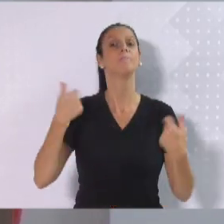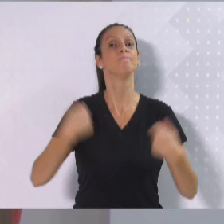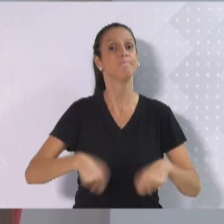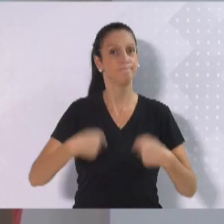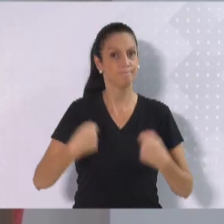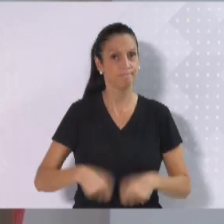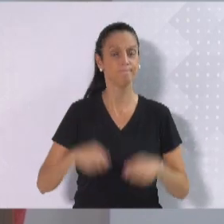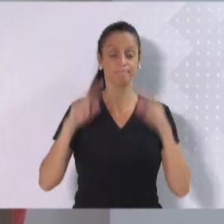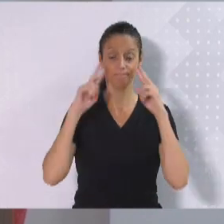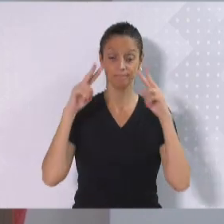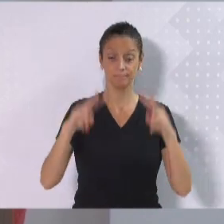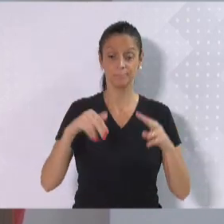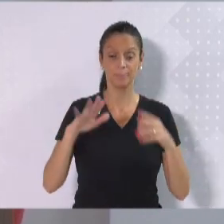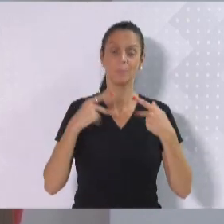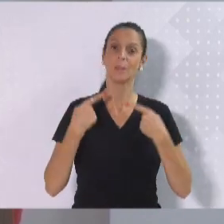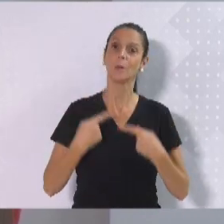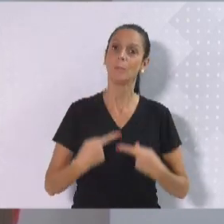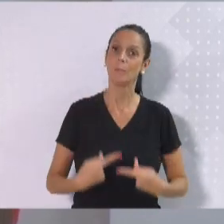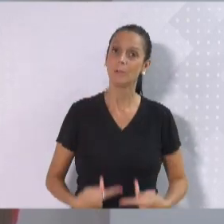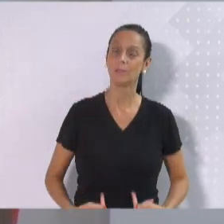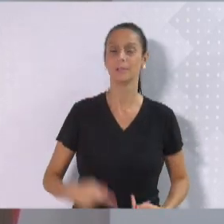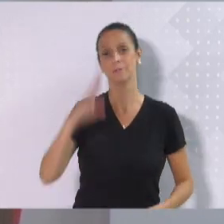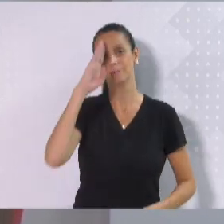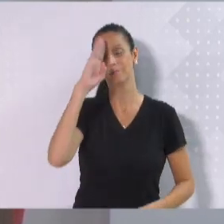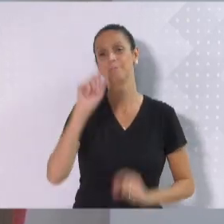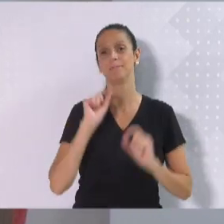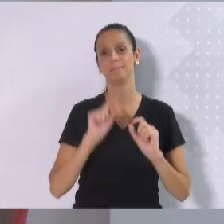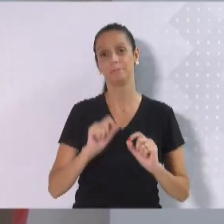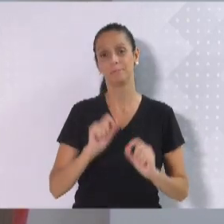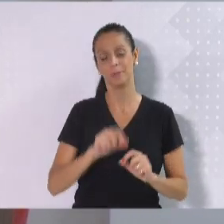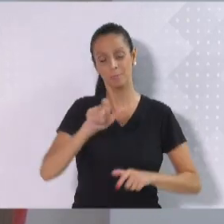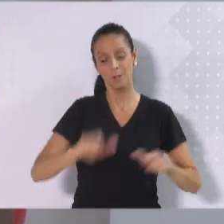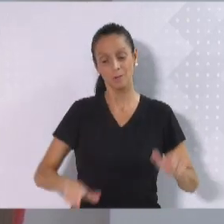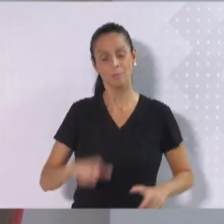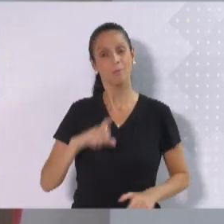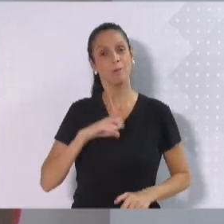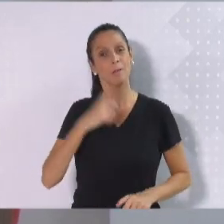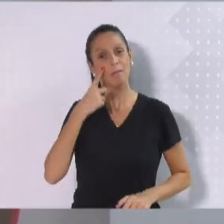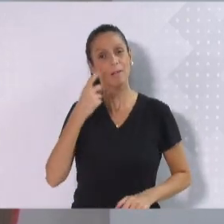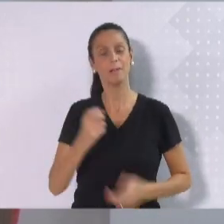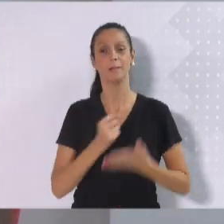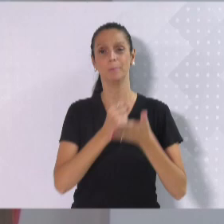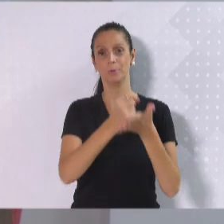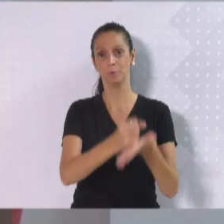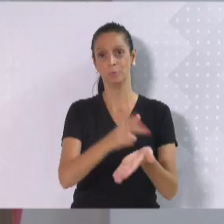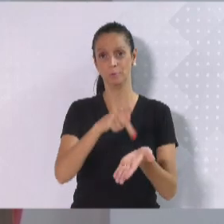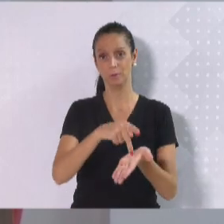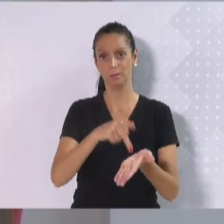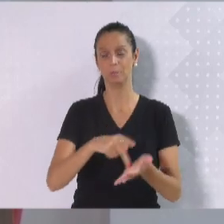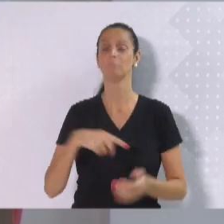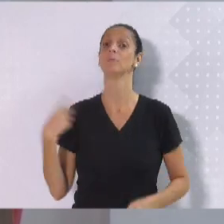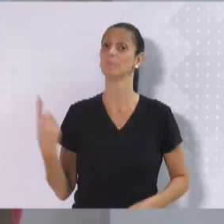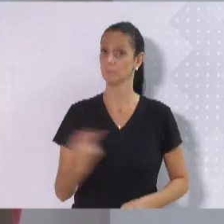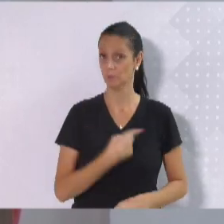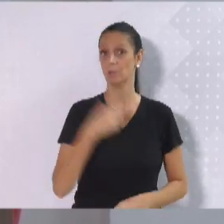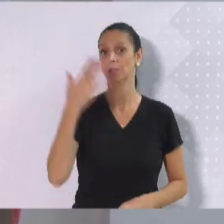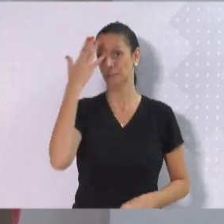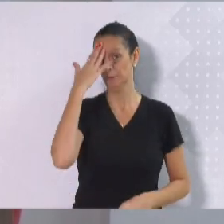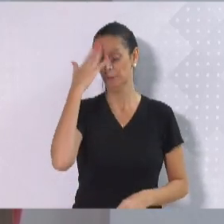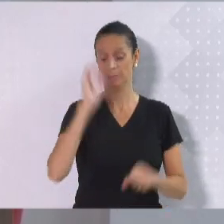mais humanizado e, principalmente, de boa vontade. Todos aqui sabemos que o Covid agravou